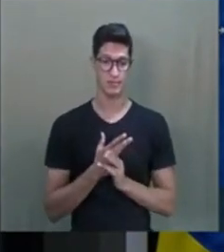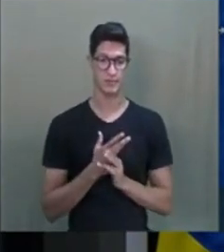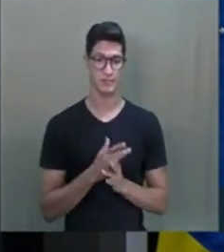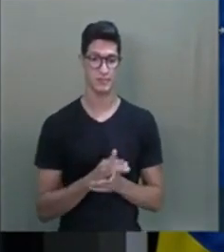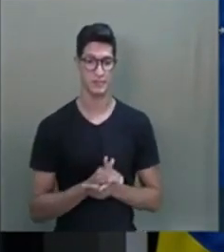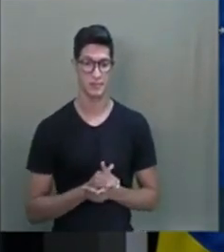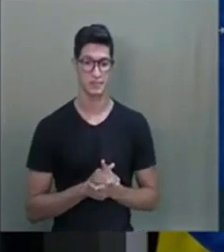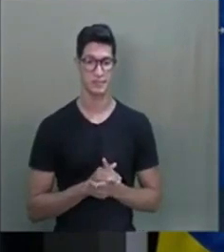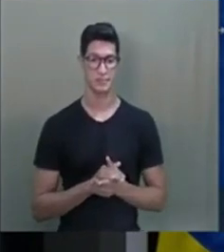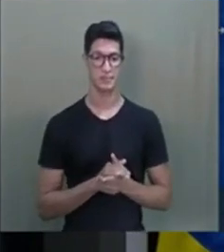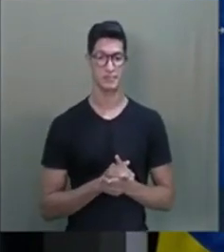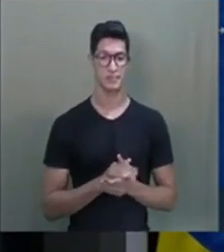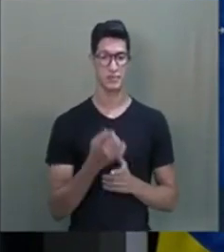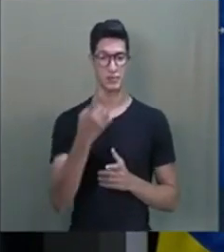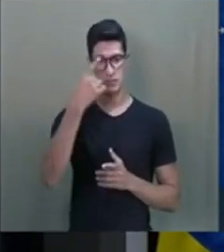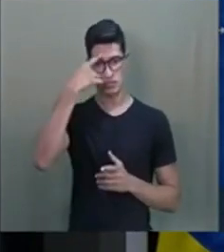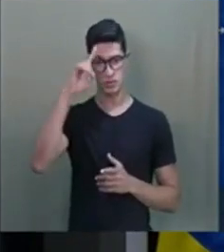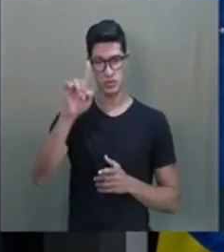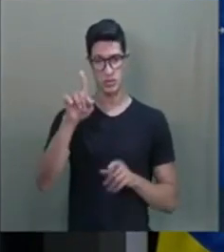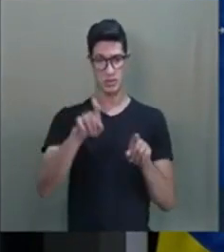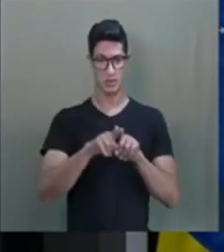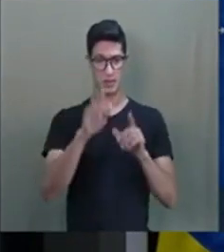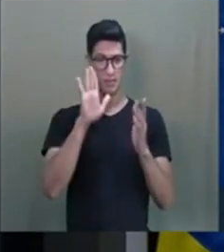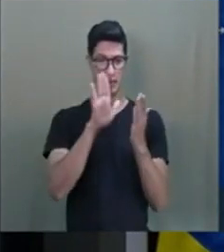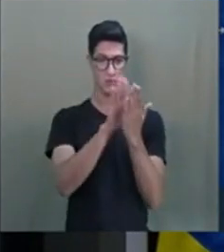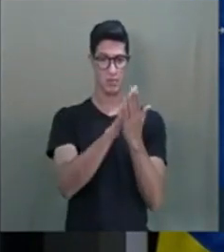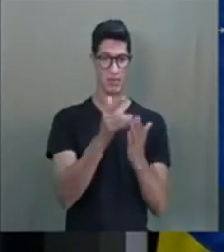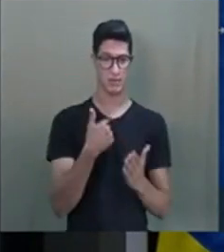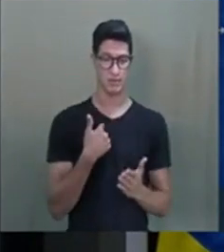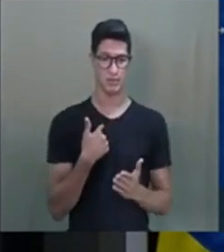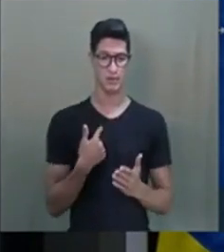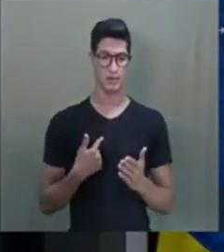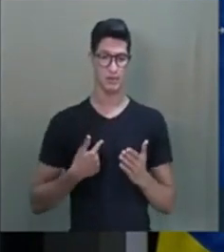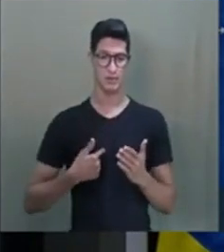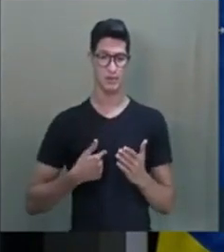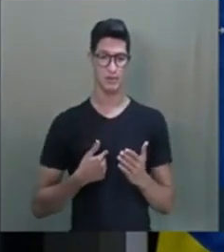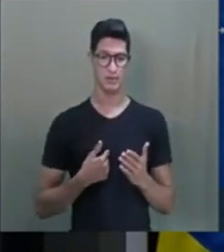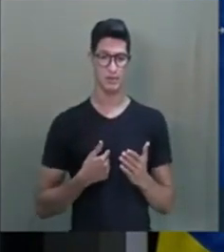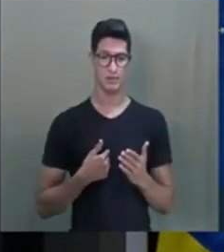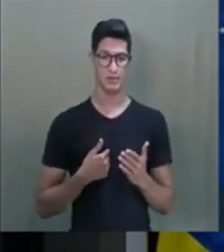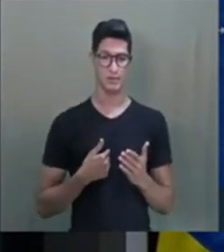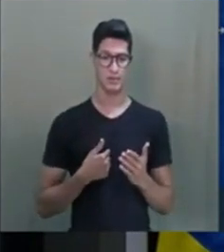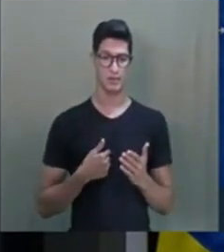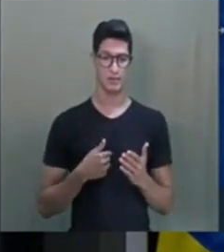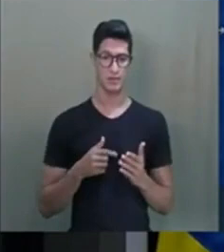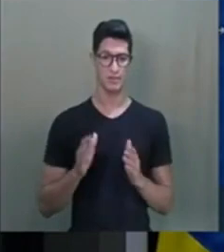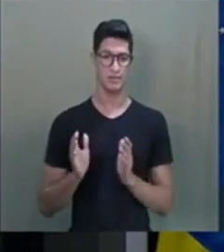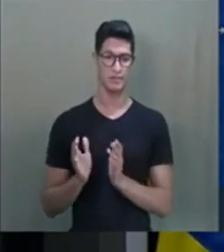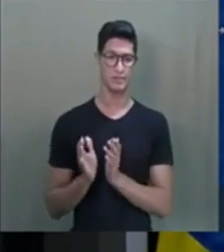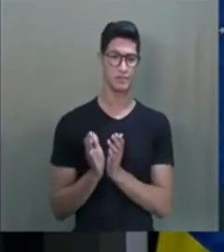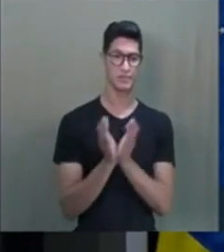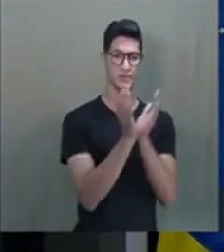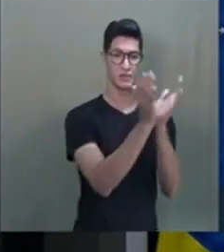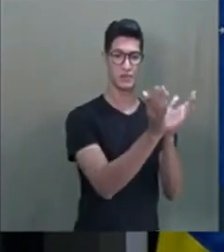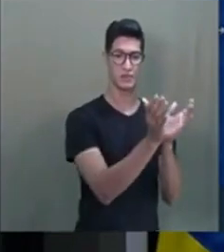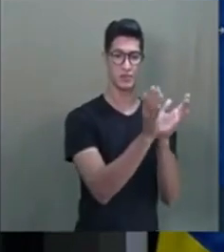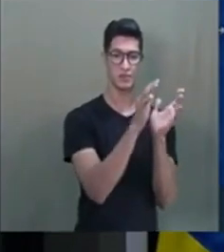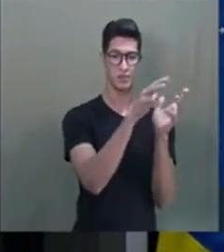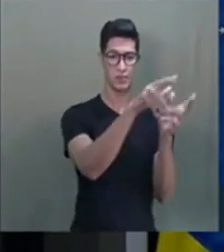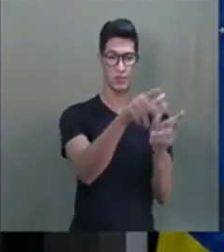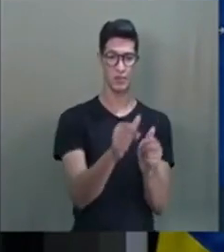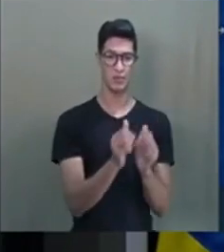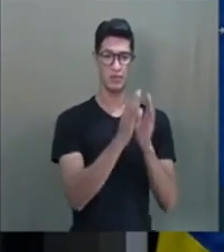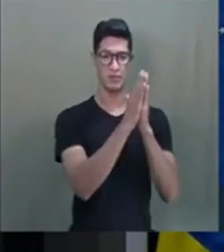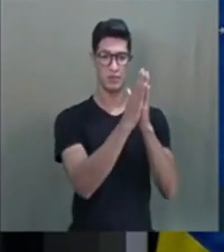E um dia também, pessoalmente, eu levo grupos para lugares sagrados no mundo inteiro.